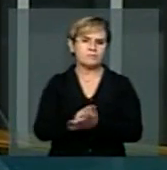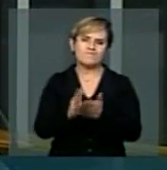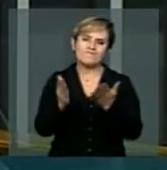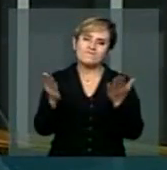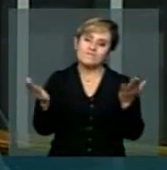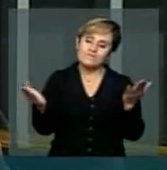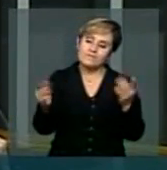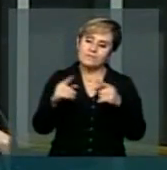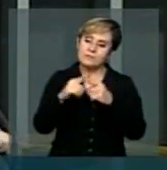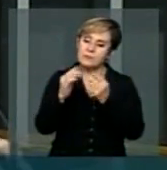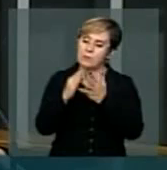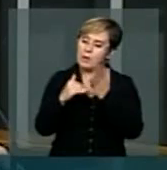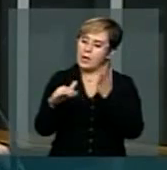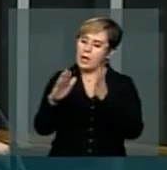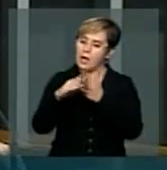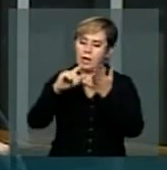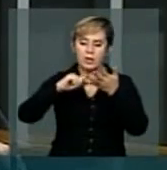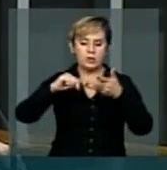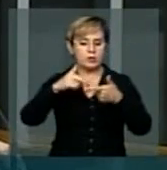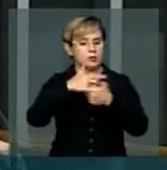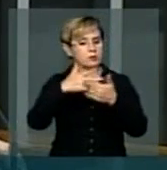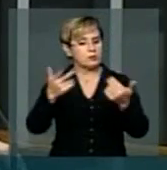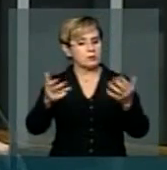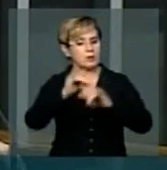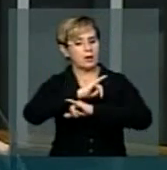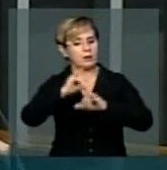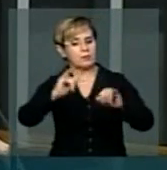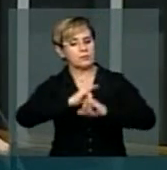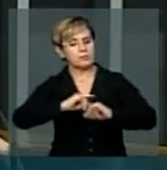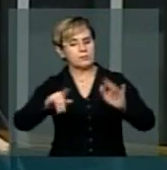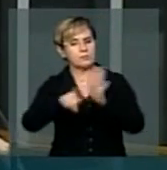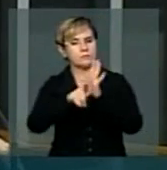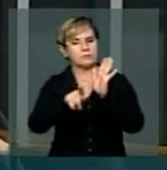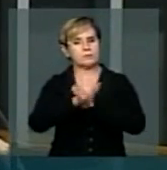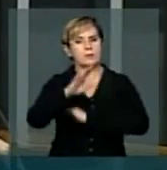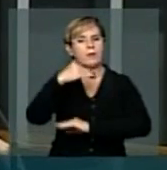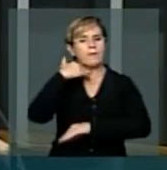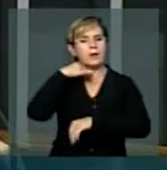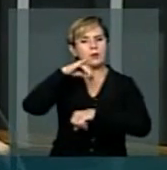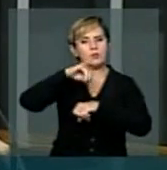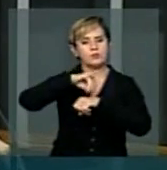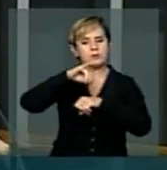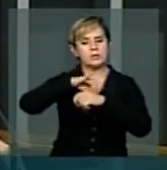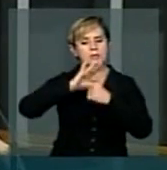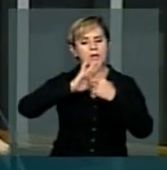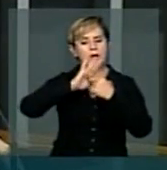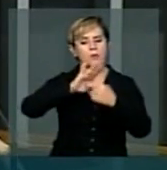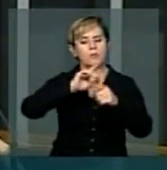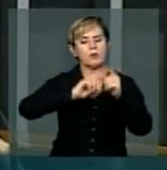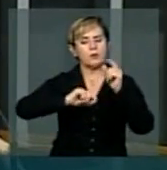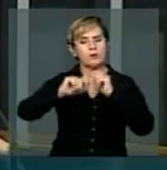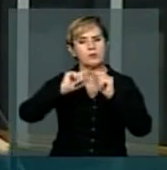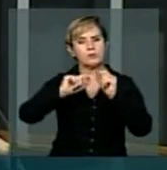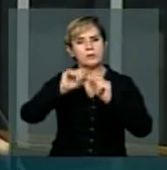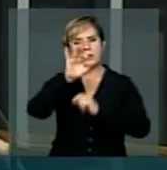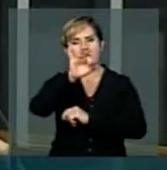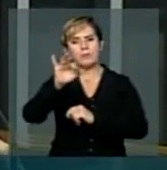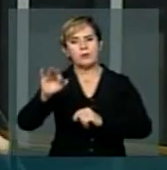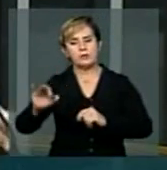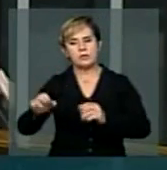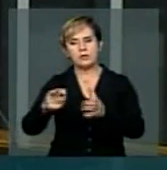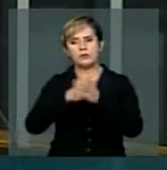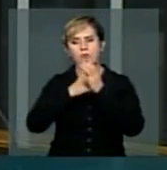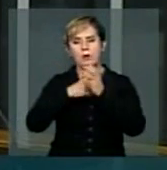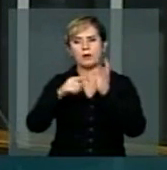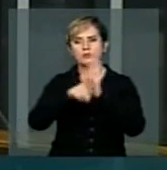senhor presidente, dados recentes do Banco Central, revelam que o percentual de endividamento